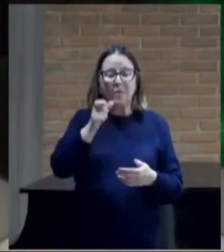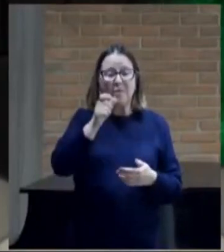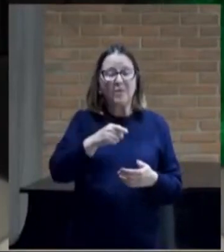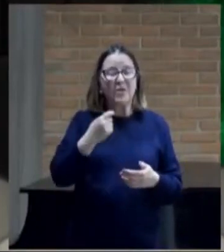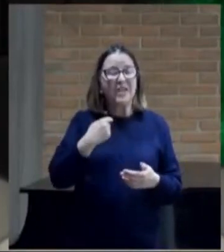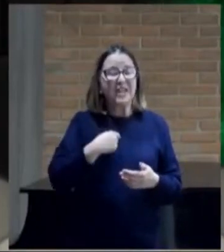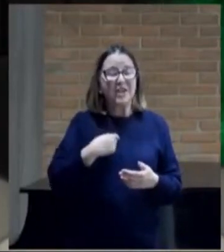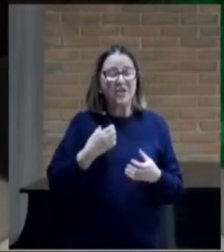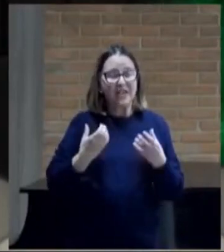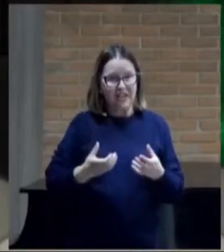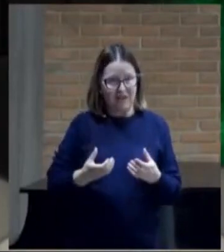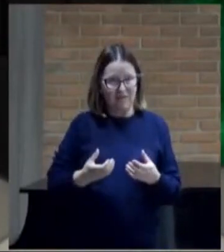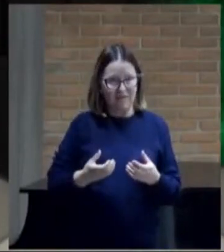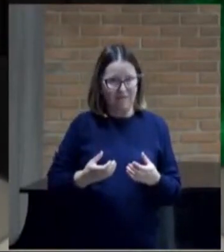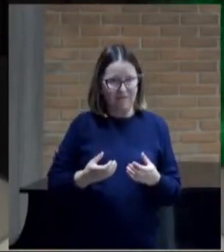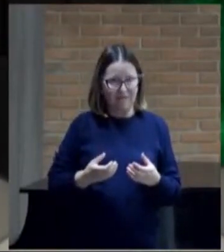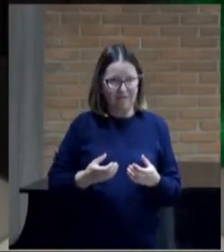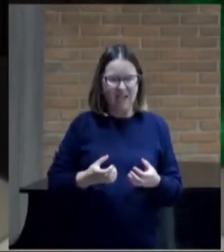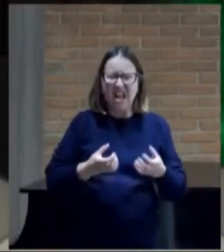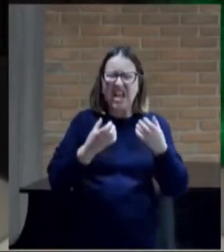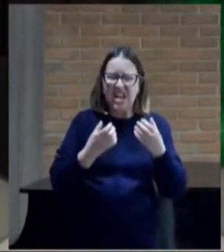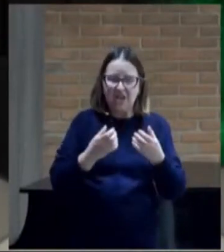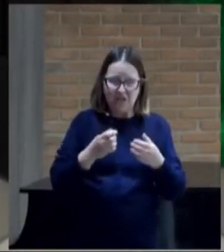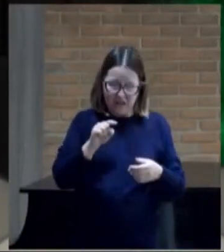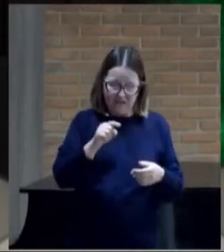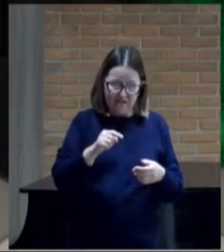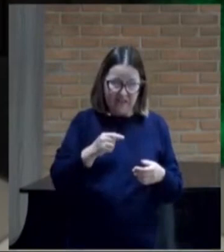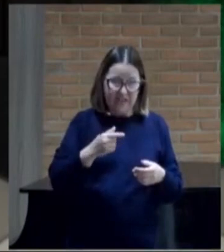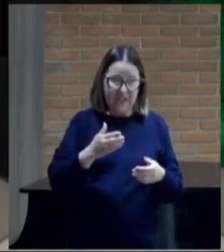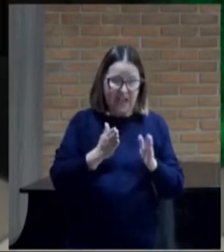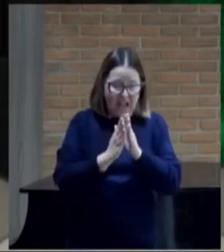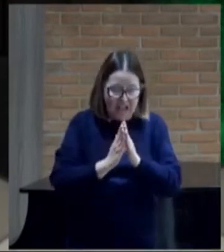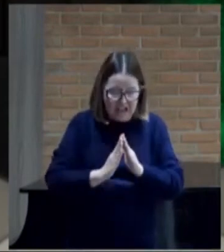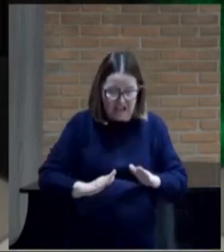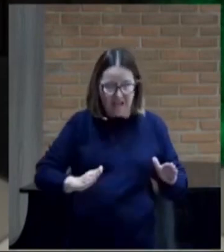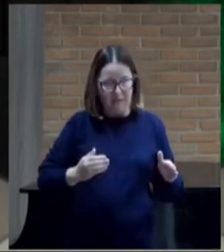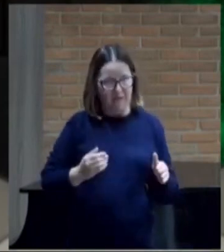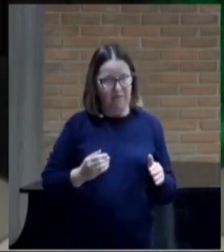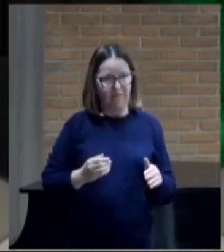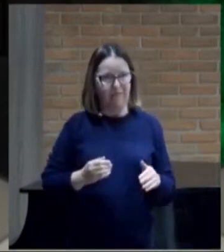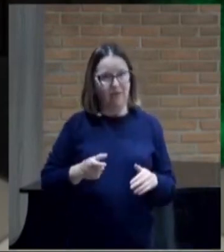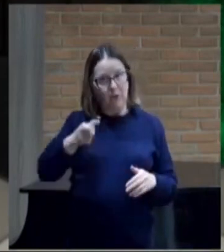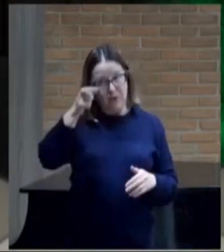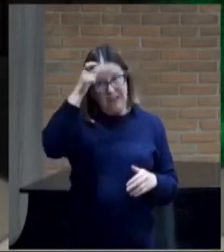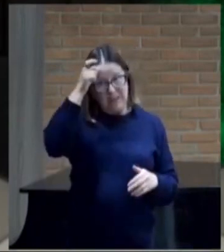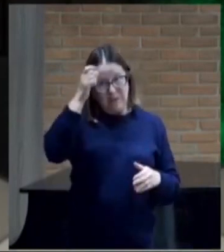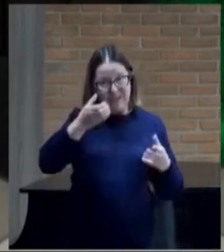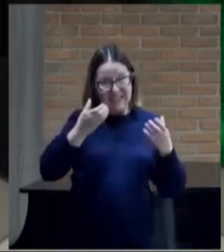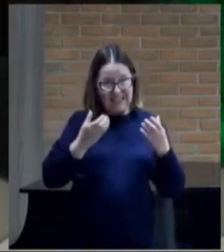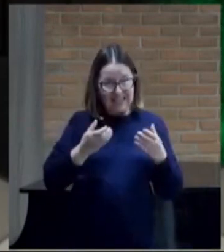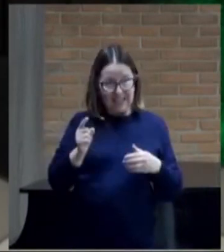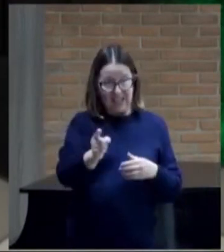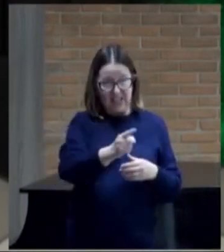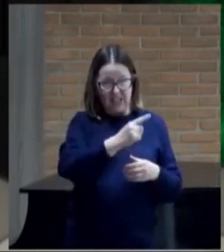Porque a coisa que o diabo mais quer, é que nós dediquemos